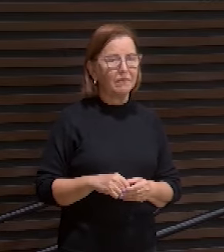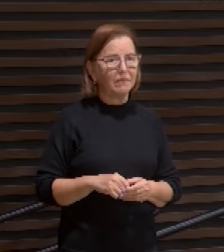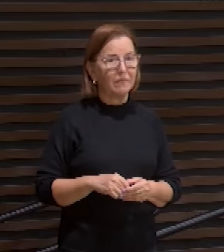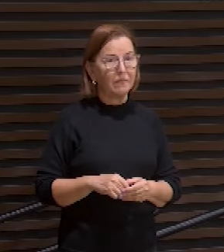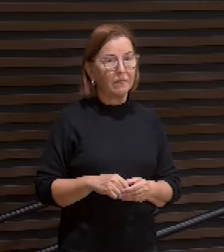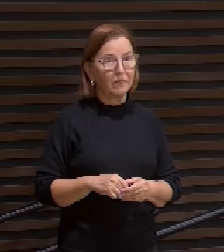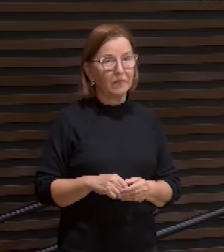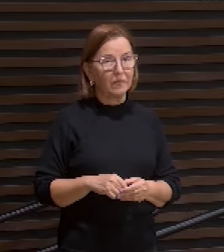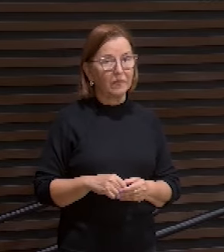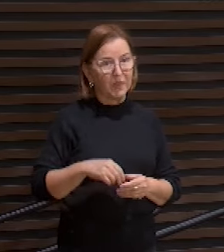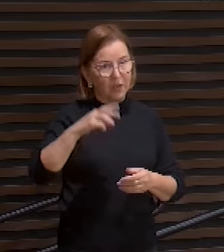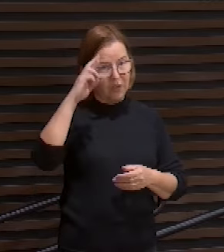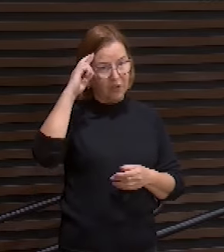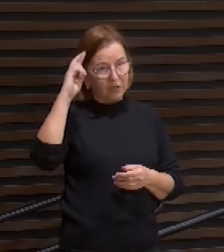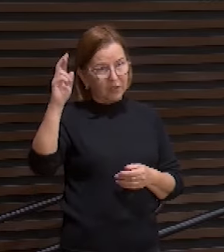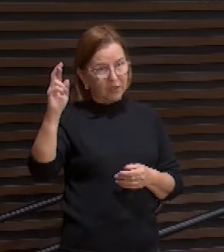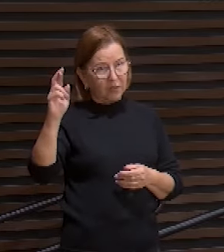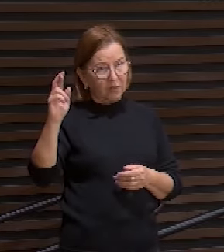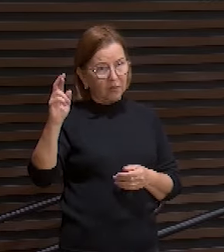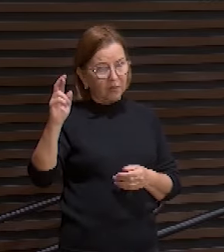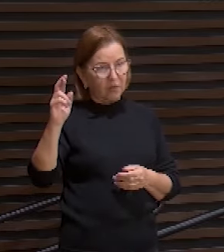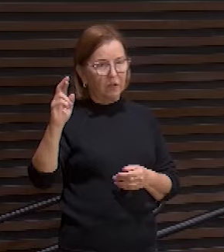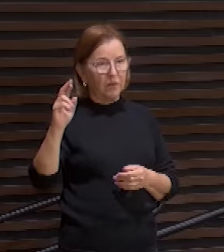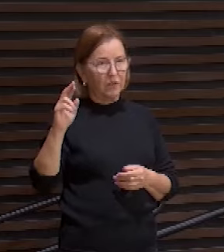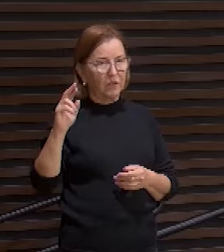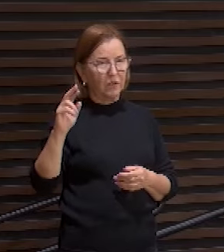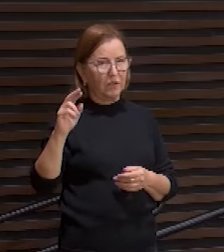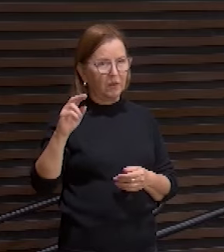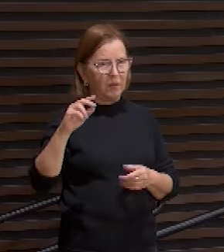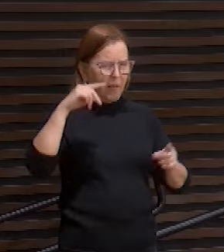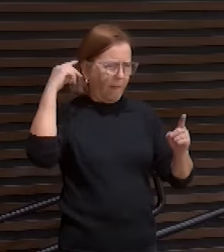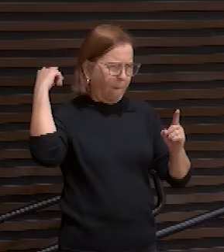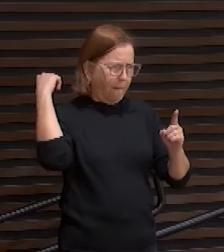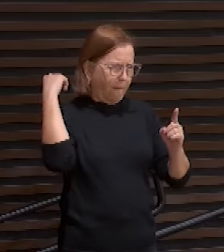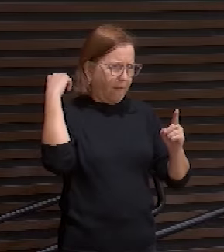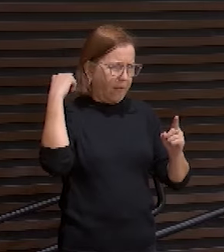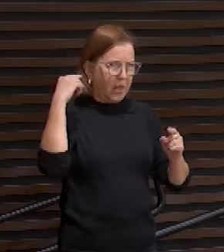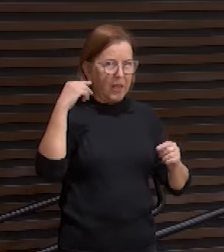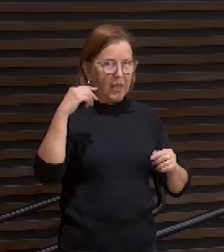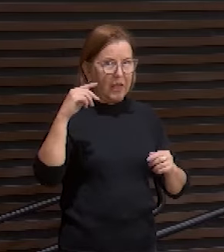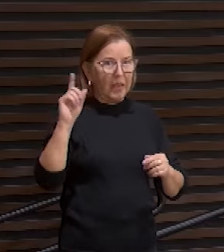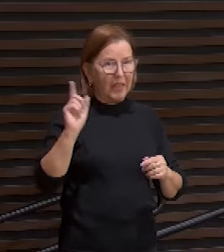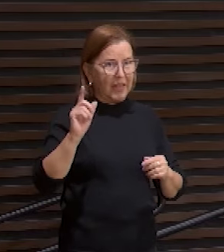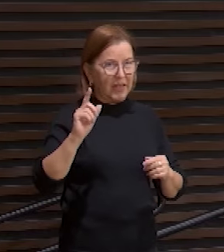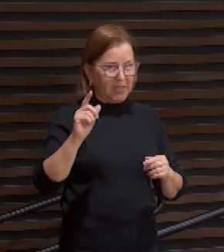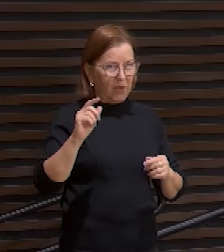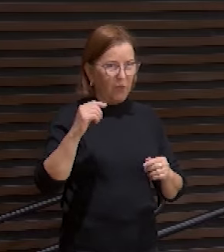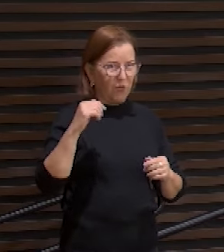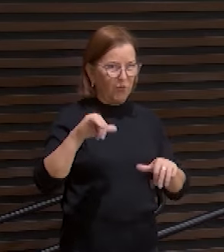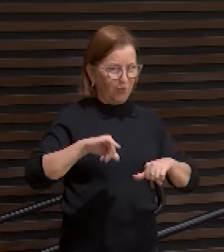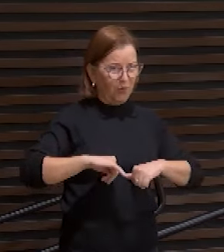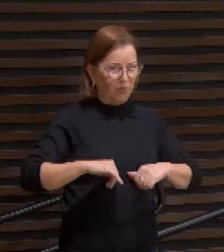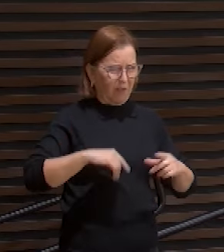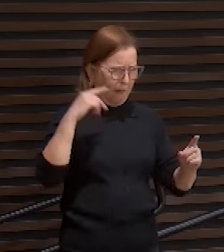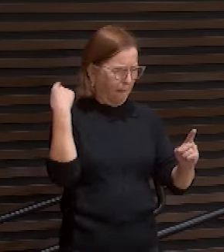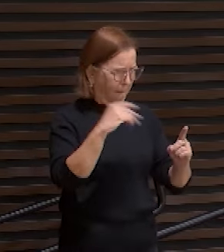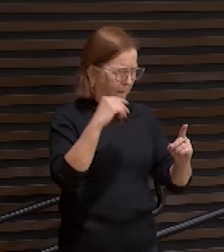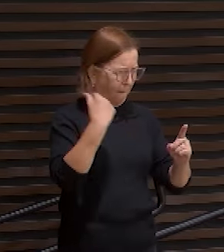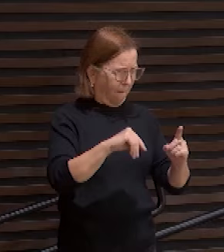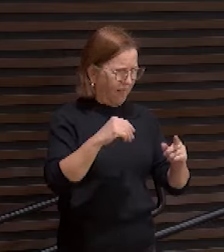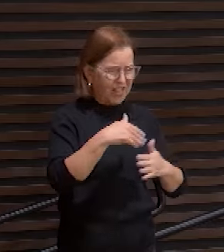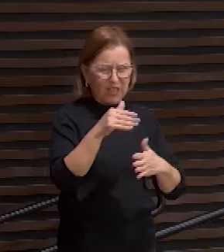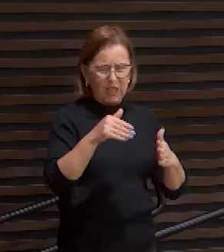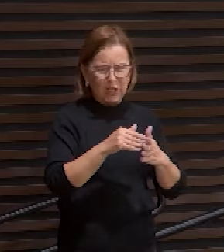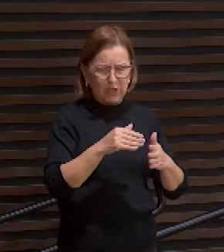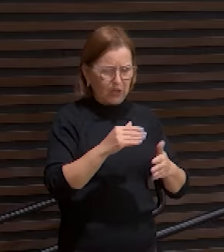E ele não apanhou, queridos, só nas costas. Ele apanhou em todas as partes do corpo.